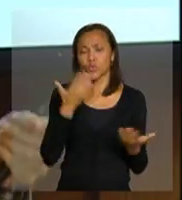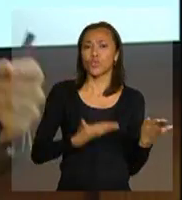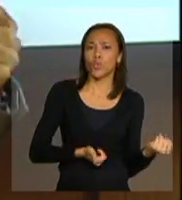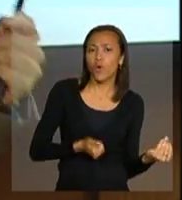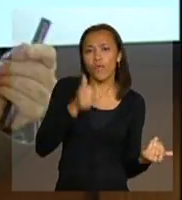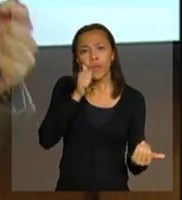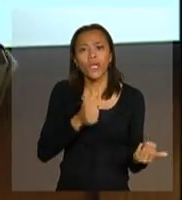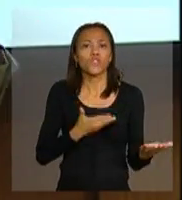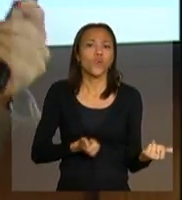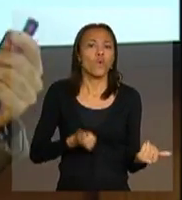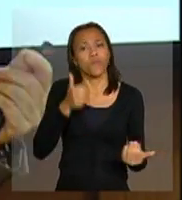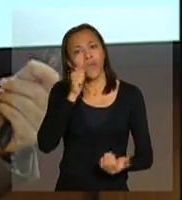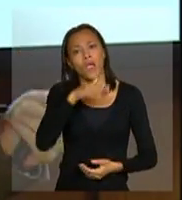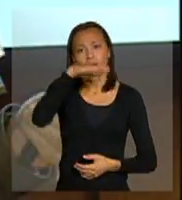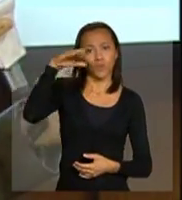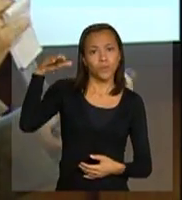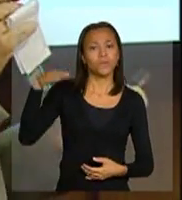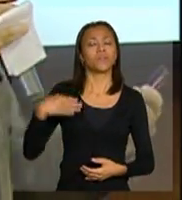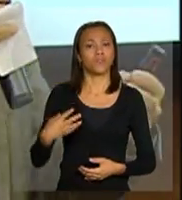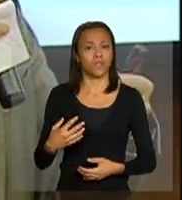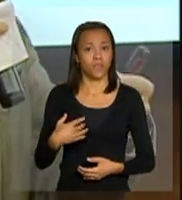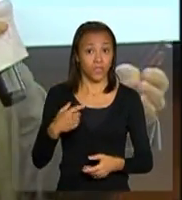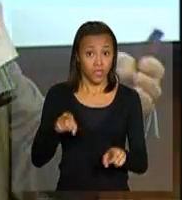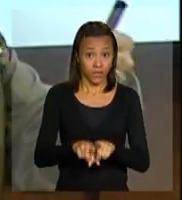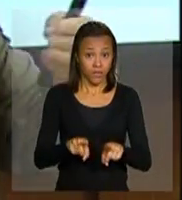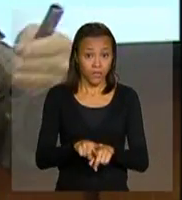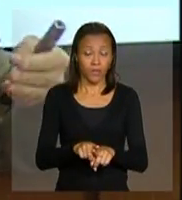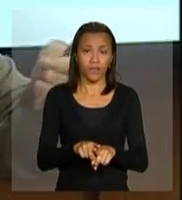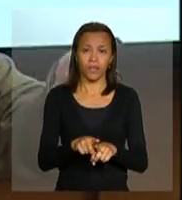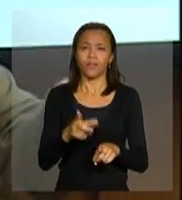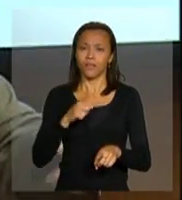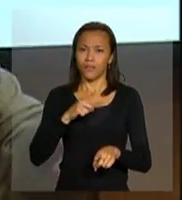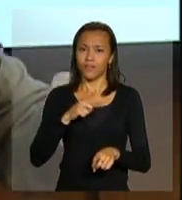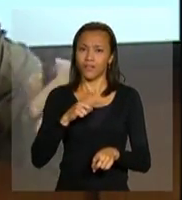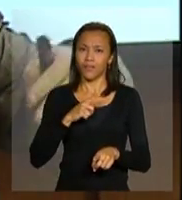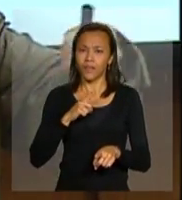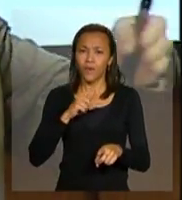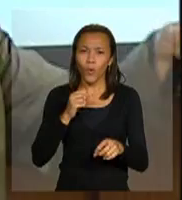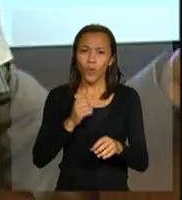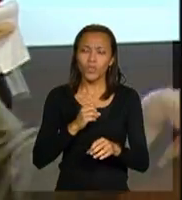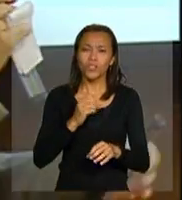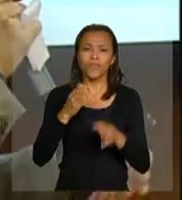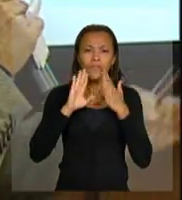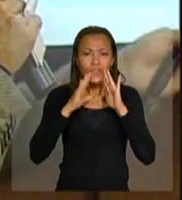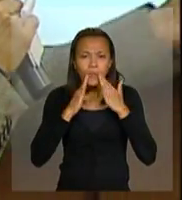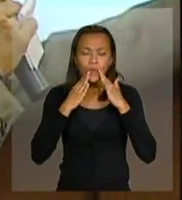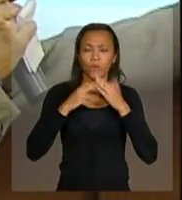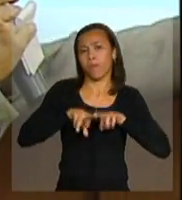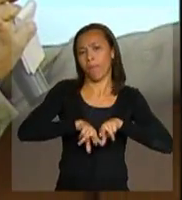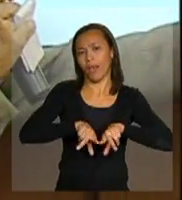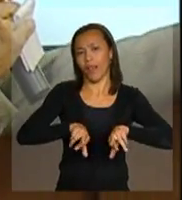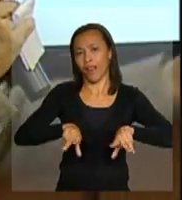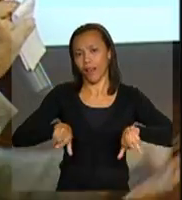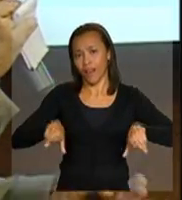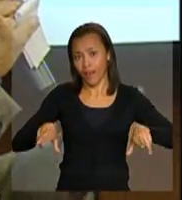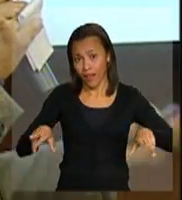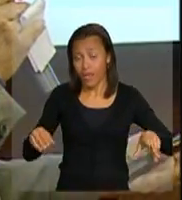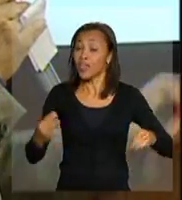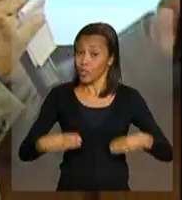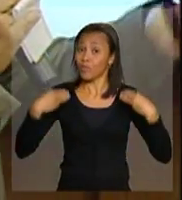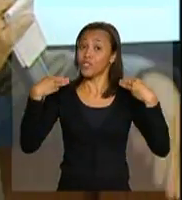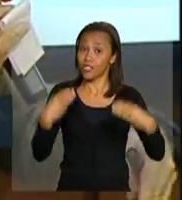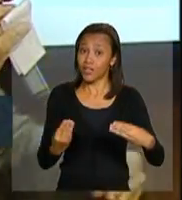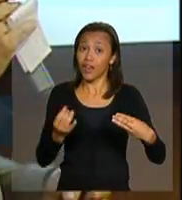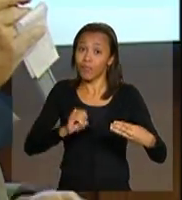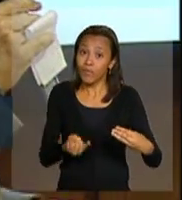mulher jovem, mulher adulta participando, investimento intenso na rede social que vai ser mais um caminho que o ministério tem feito com muita